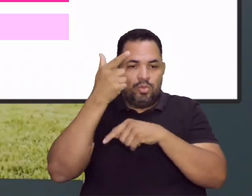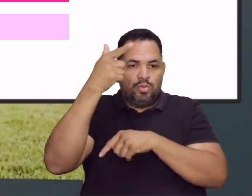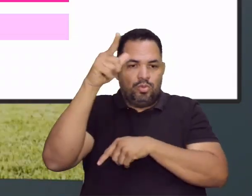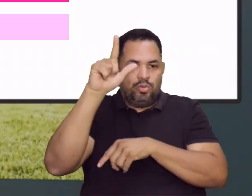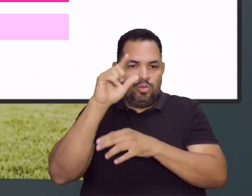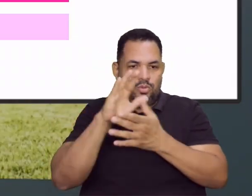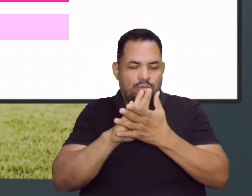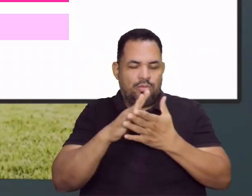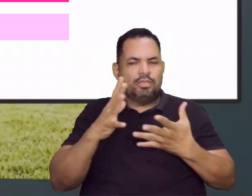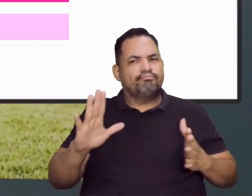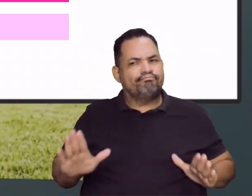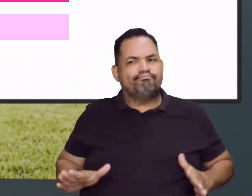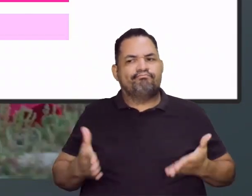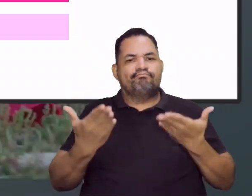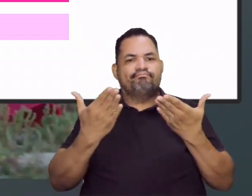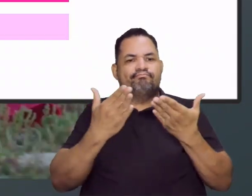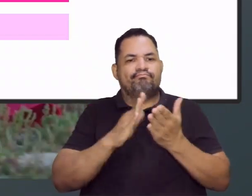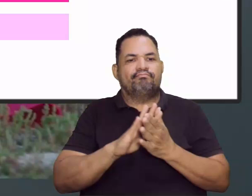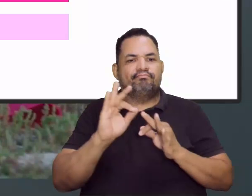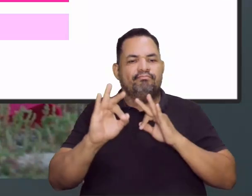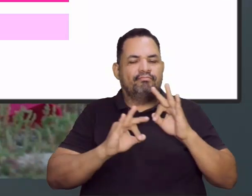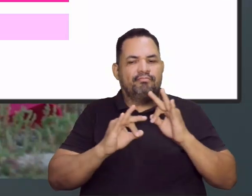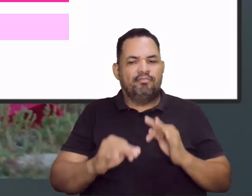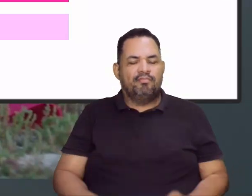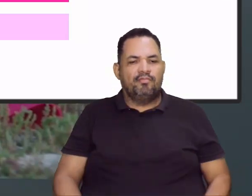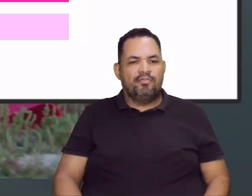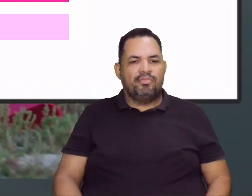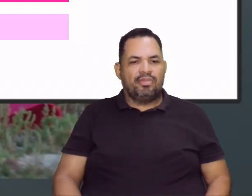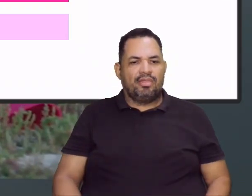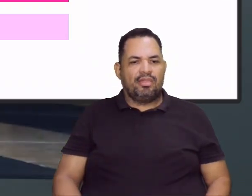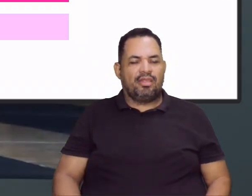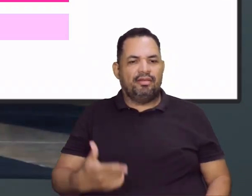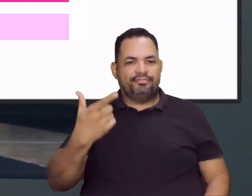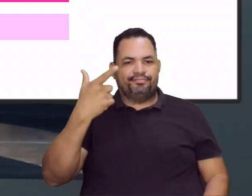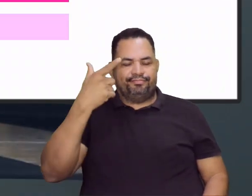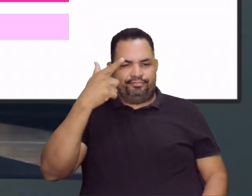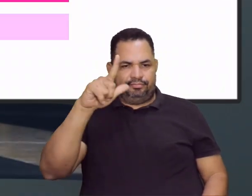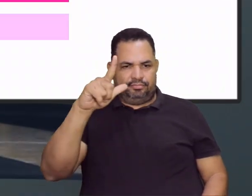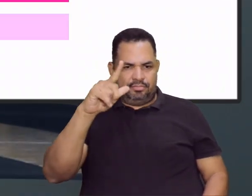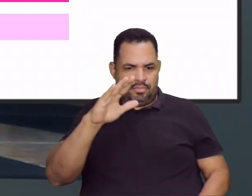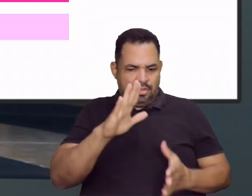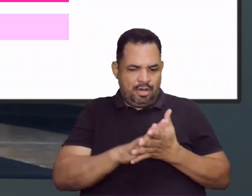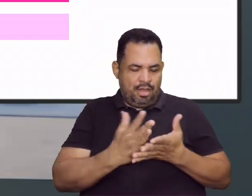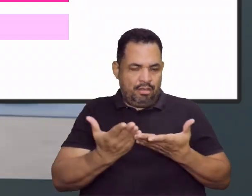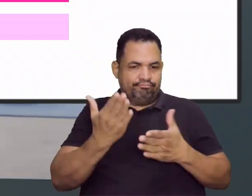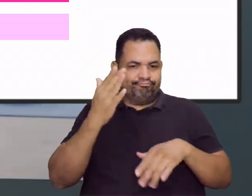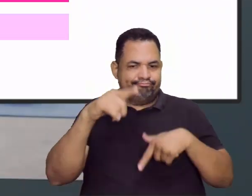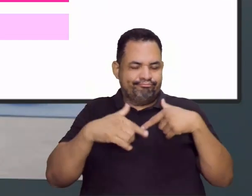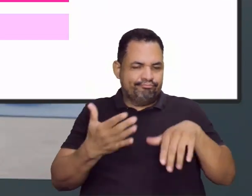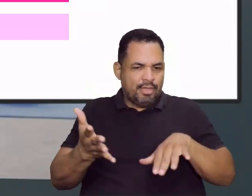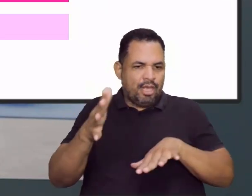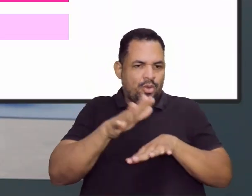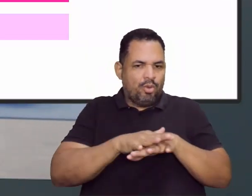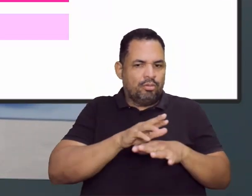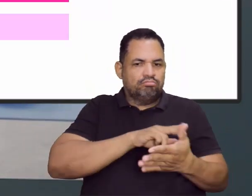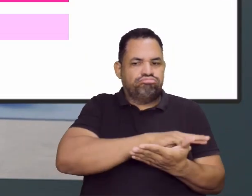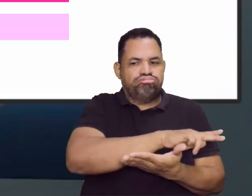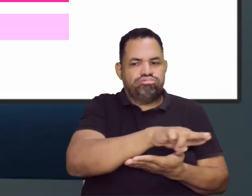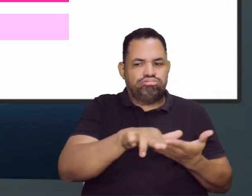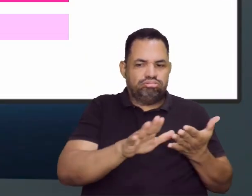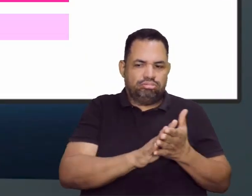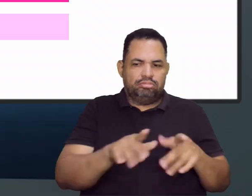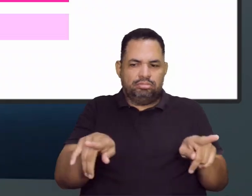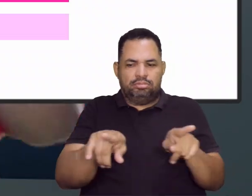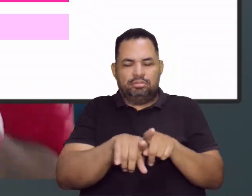ficar mais motivado, mais engajado, né? Consigo trabalhar a inclusão, a diversidade. Então,